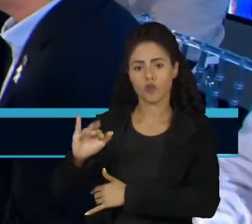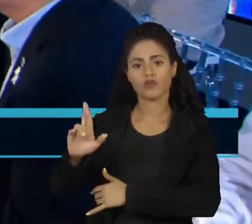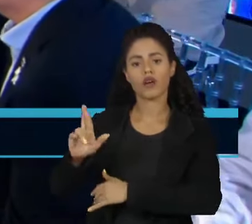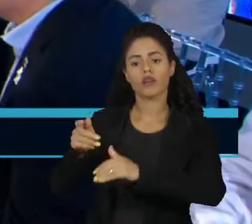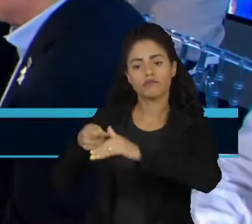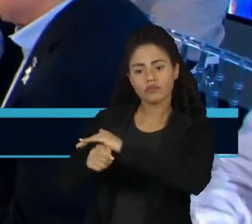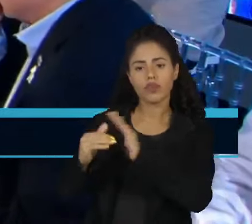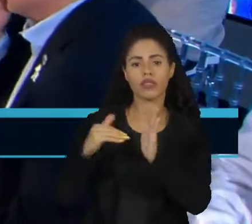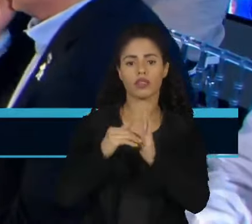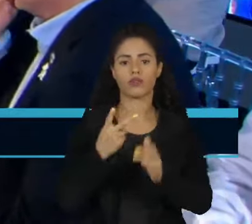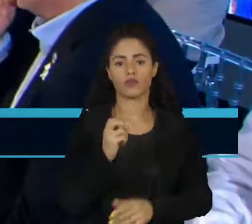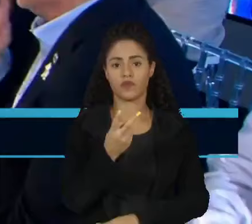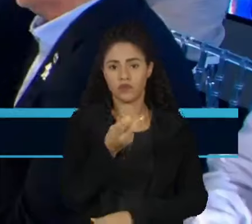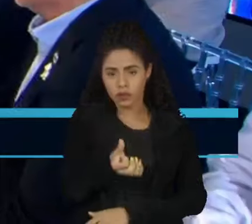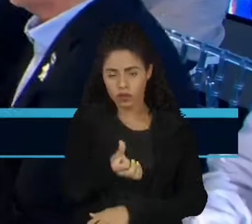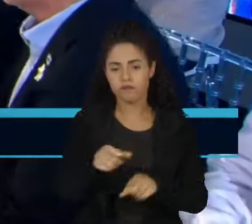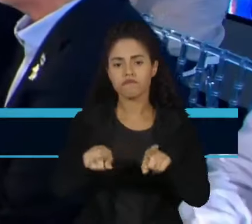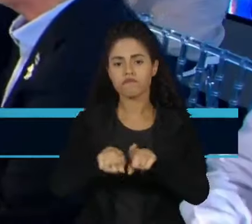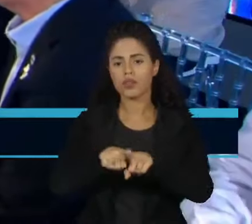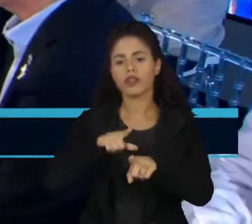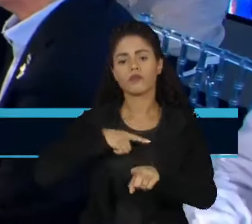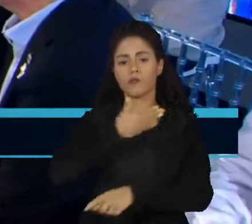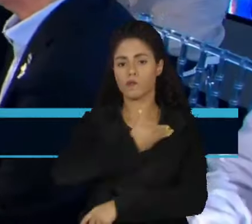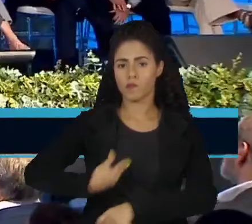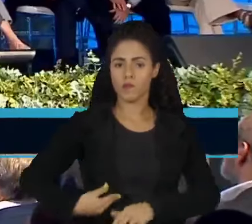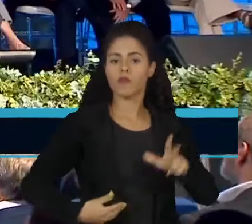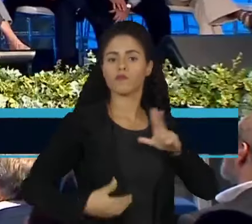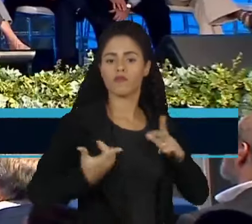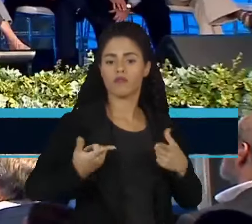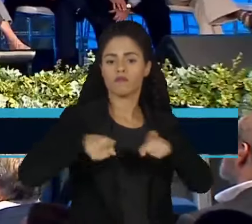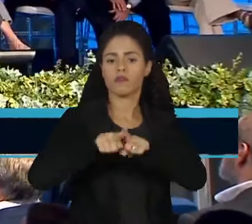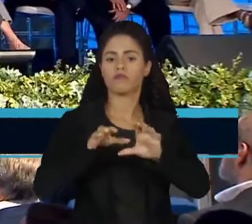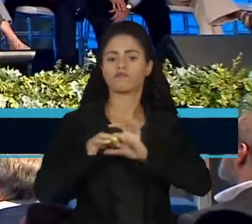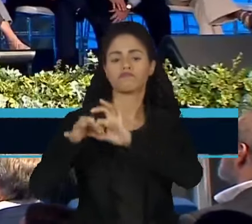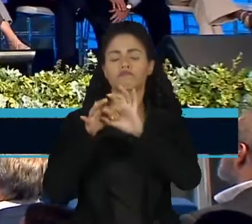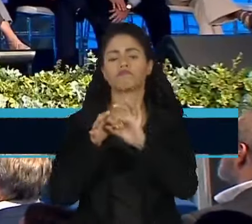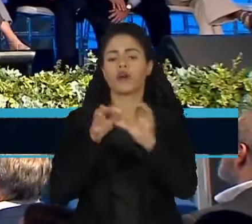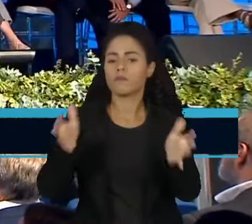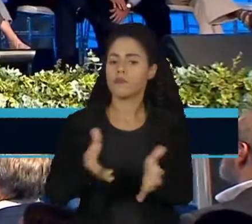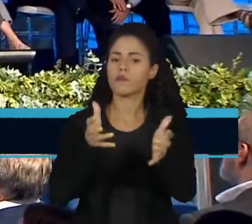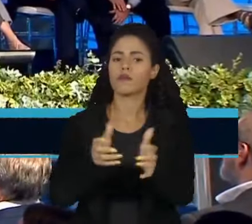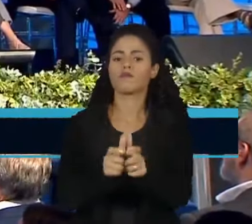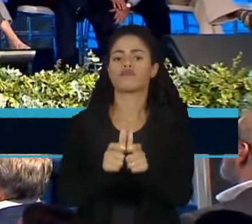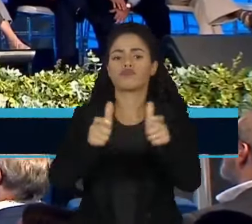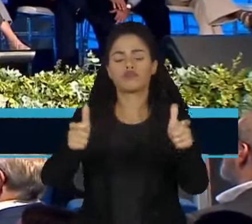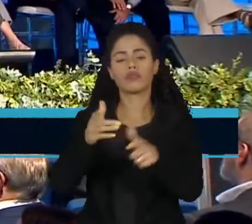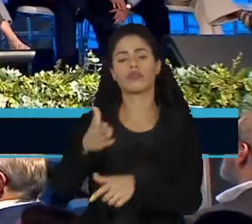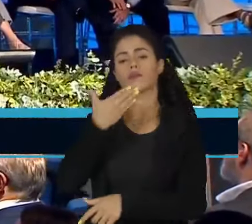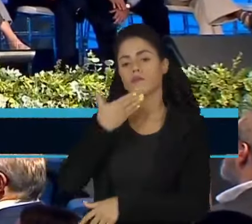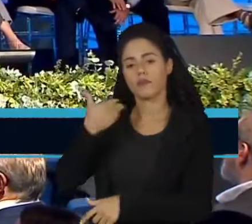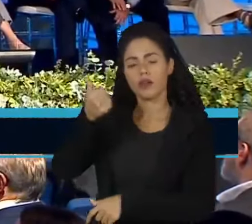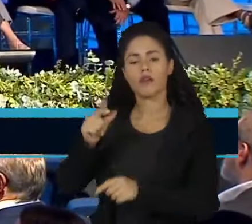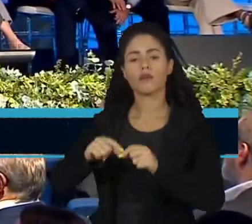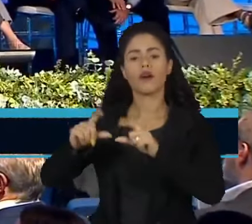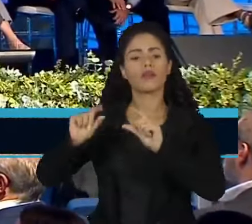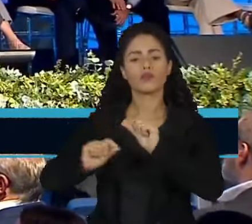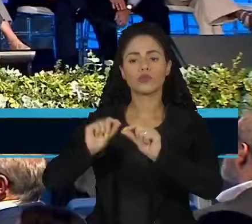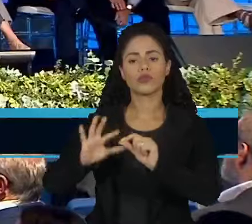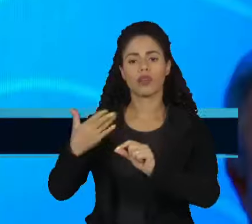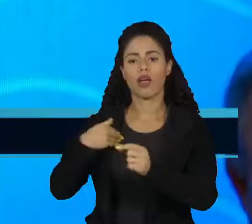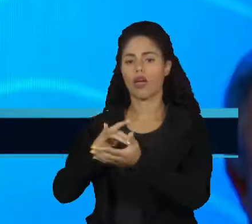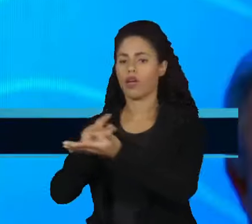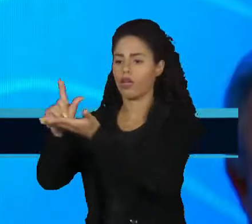até 2026, entre recursos públicos e privados, para expandir a produção nacional e reduzir a dependência de insumos